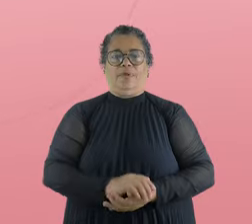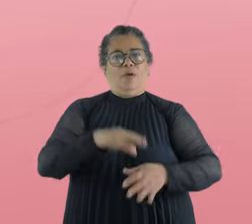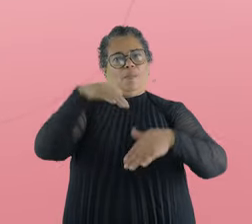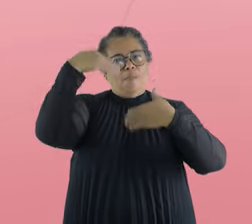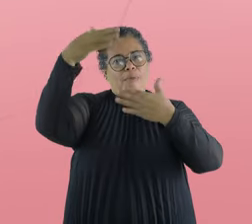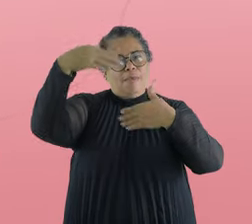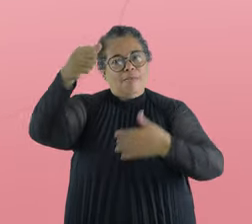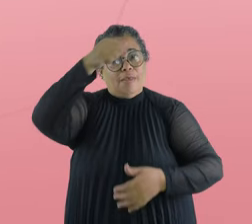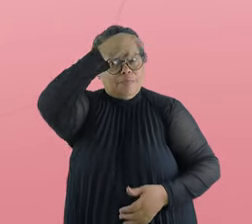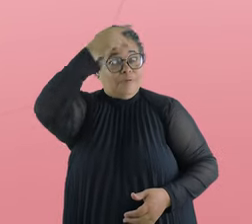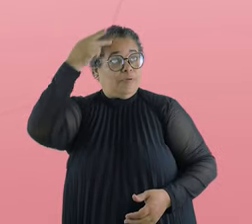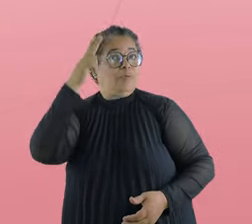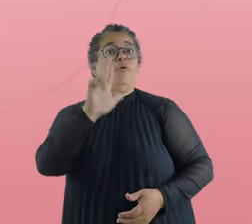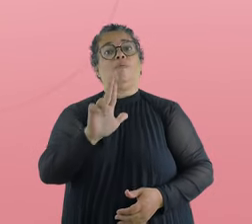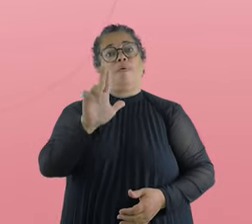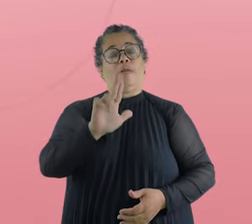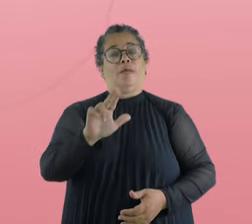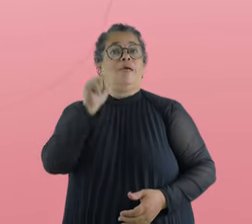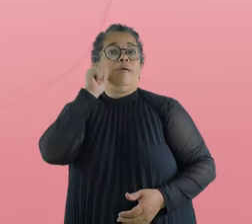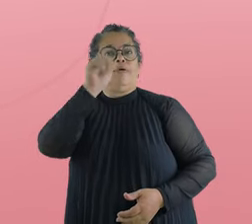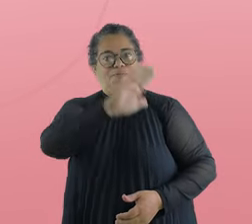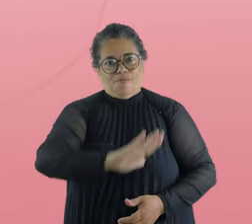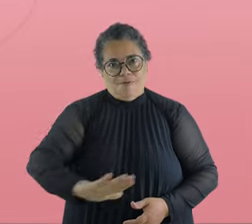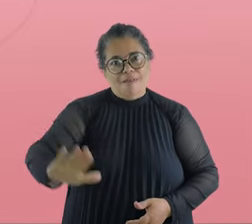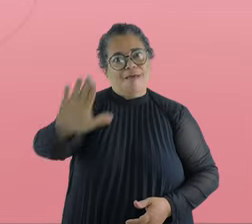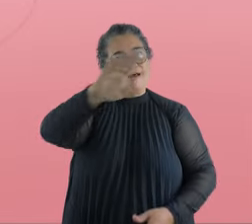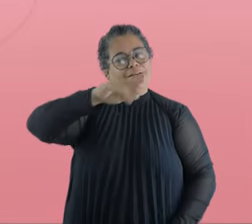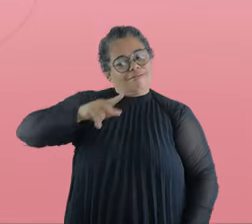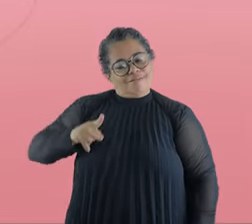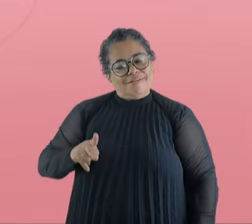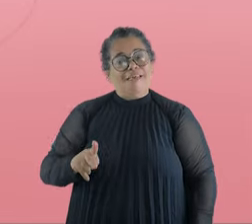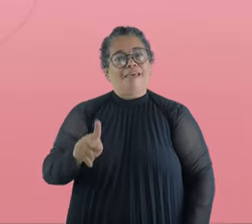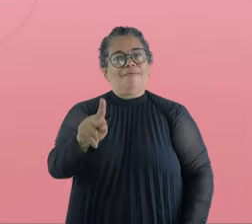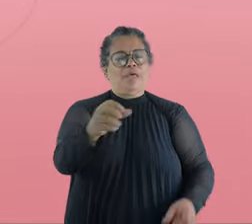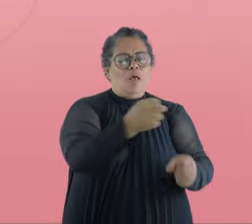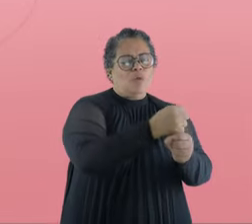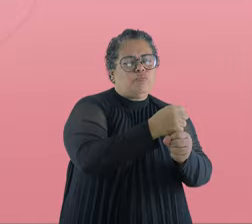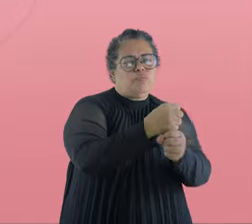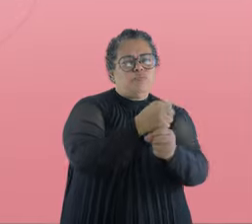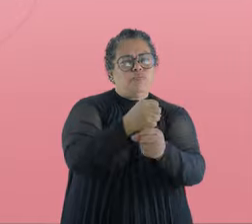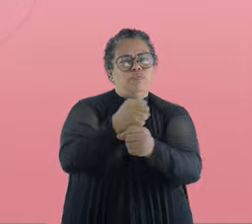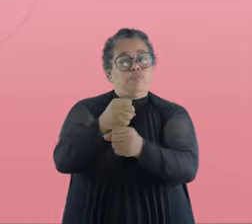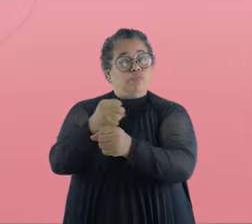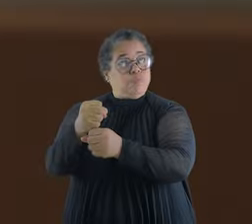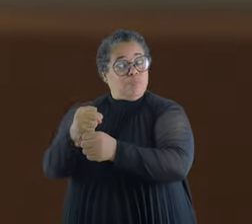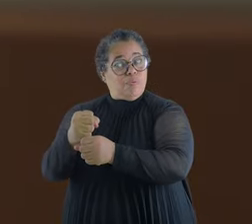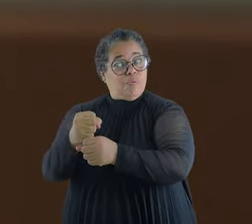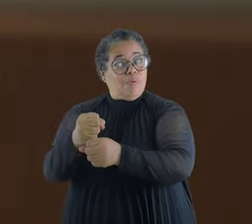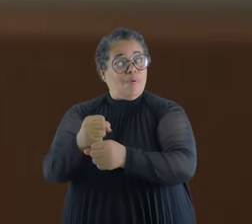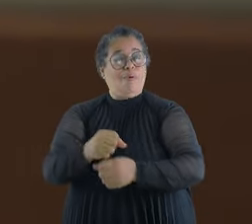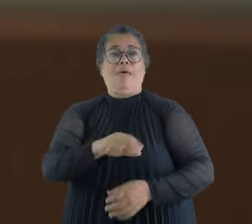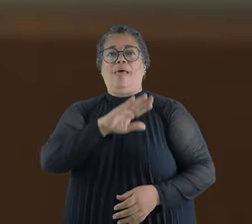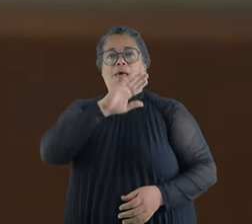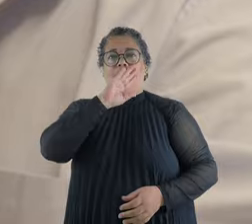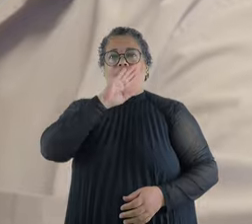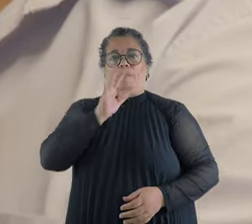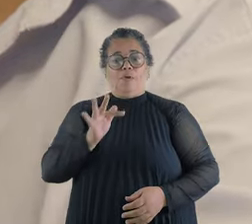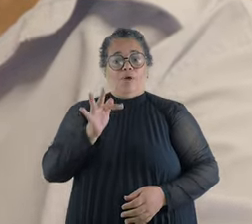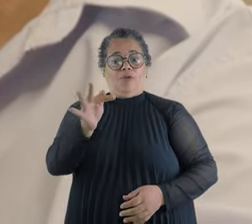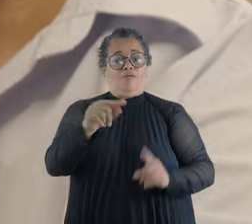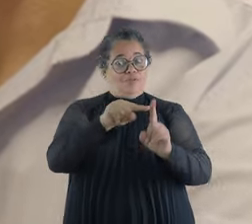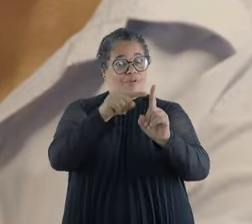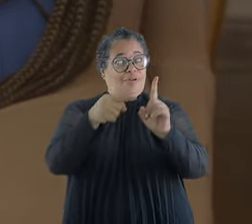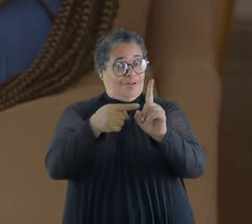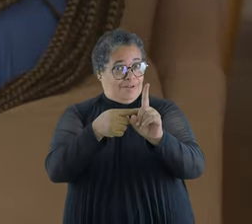A homenagem da Prefeitura de Uberlândia para as mulheres é pra vida toda, o ano todo. É futura mamãe?